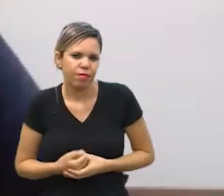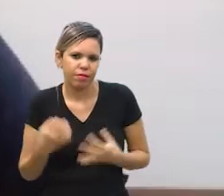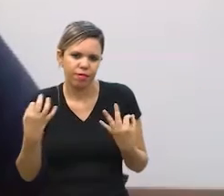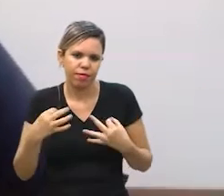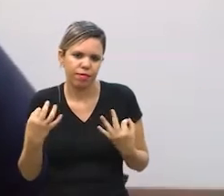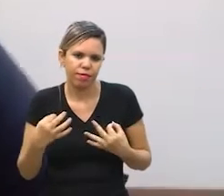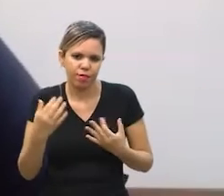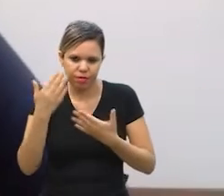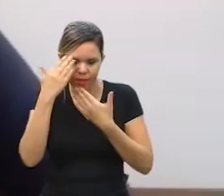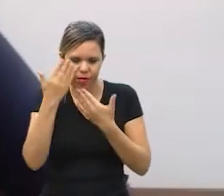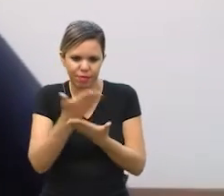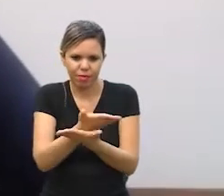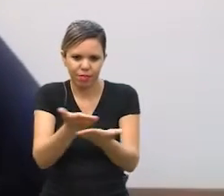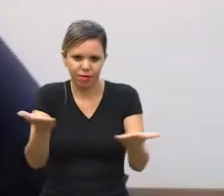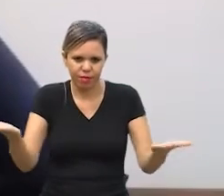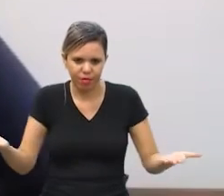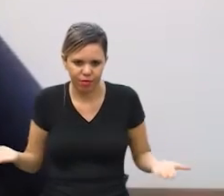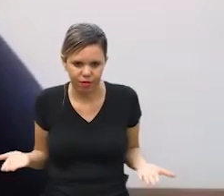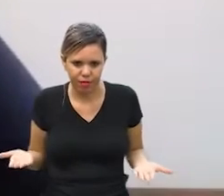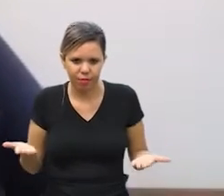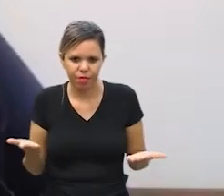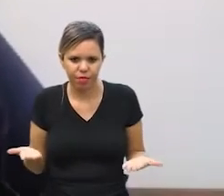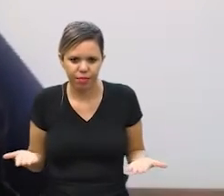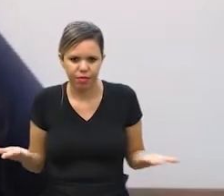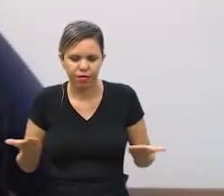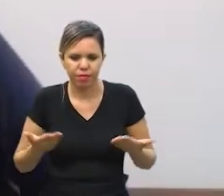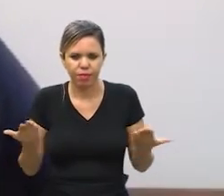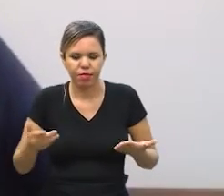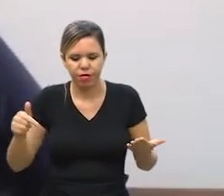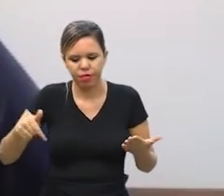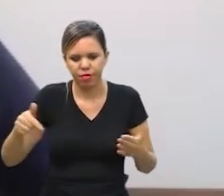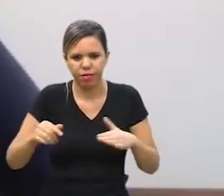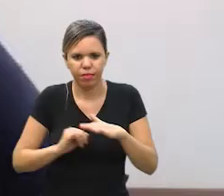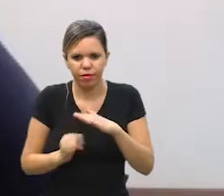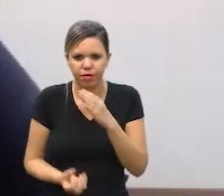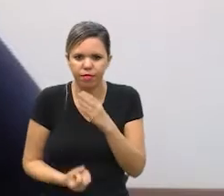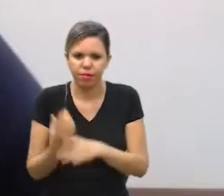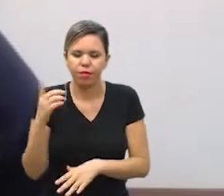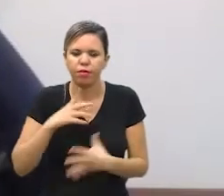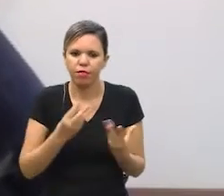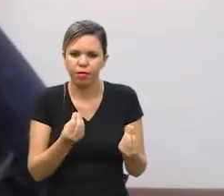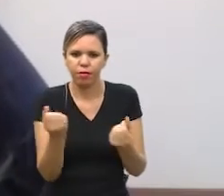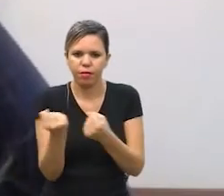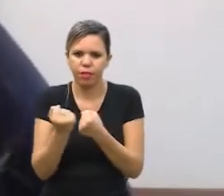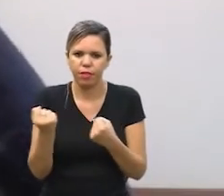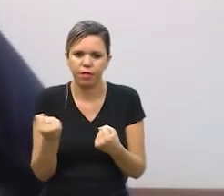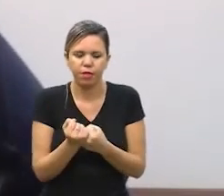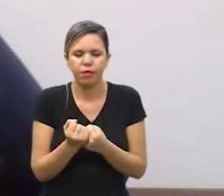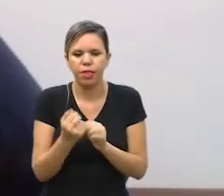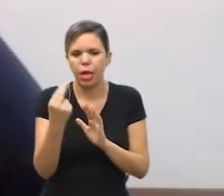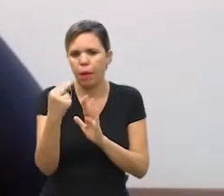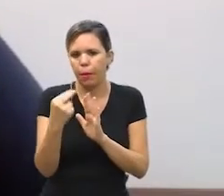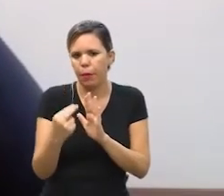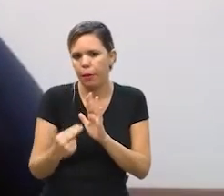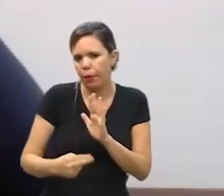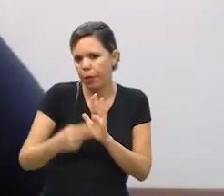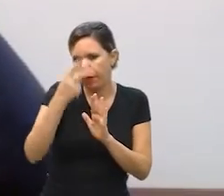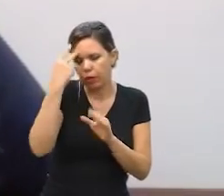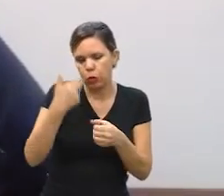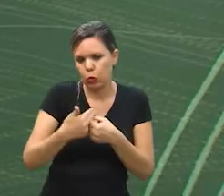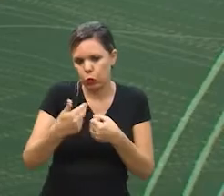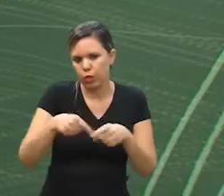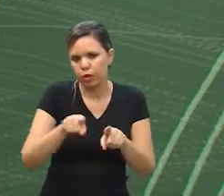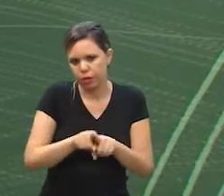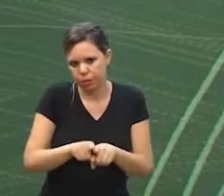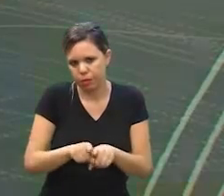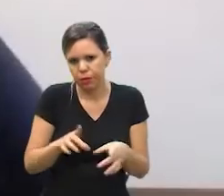perfeito gente obrigada agradecer mesmo acho que hoje o SAS tem grandes apoiadores como a Sala Leopoldo Mandic como a própria Unicamp